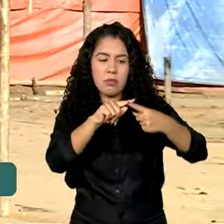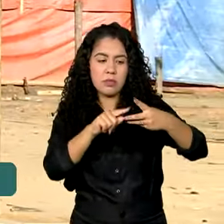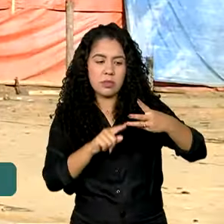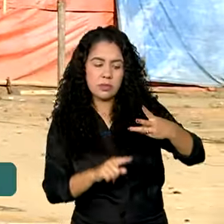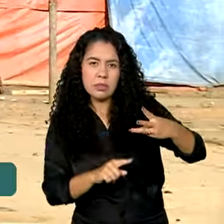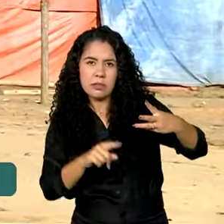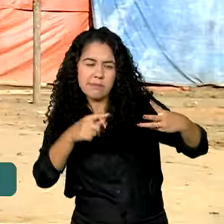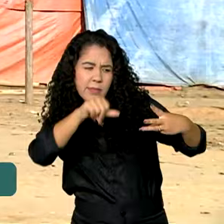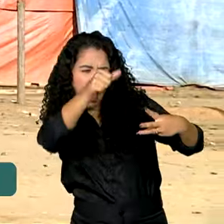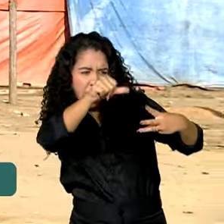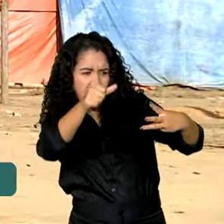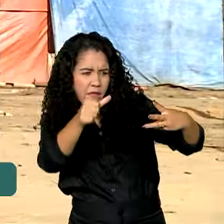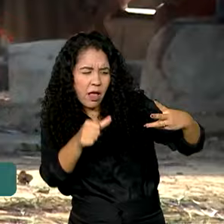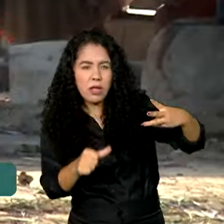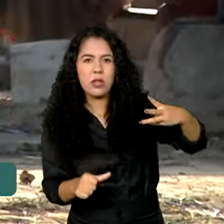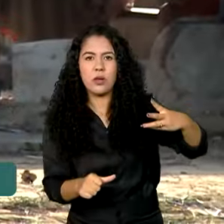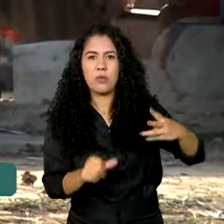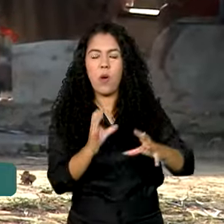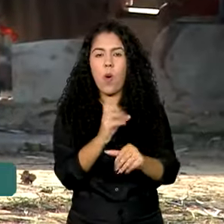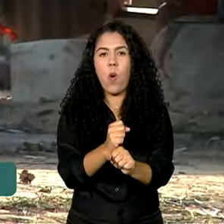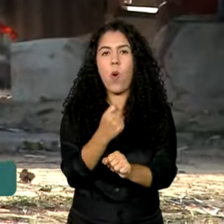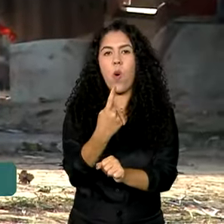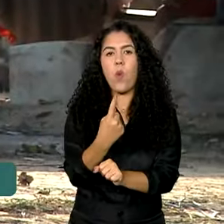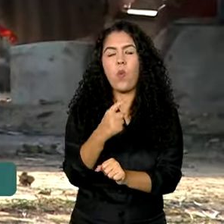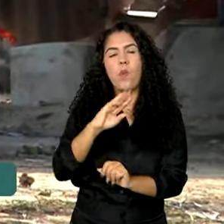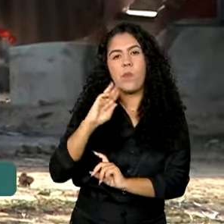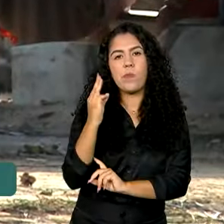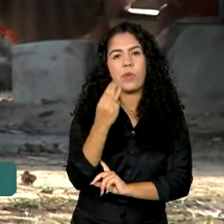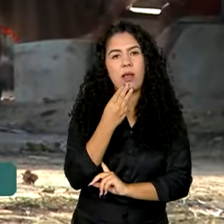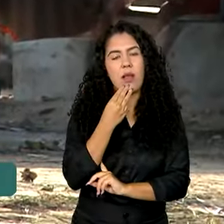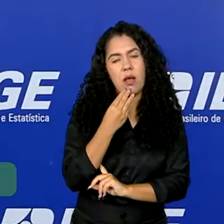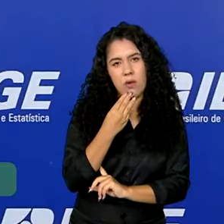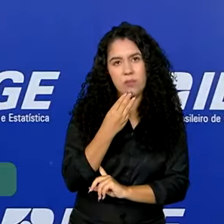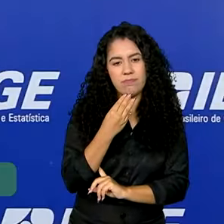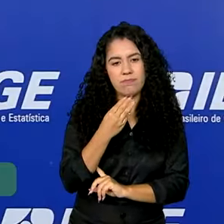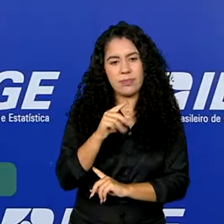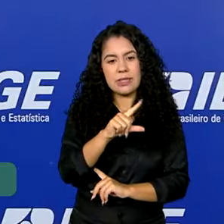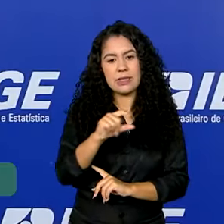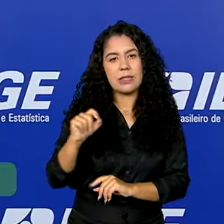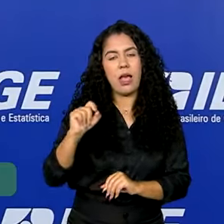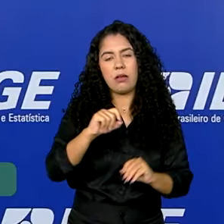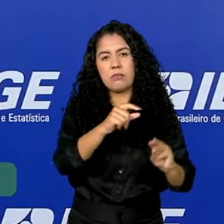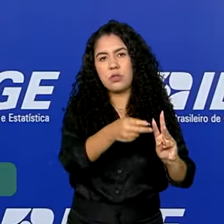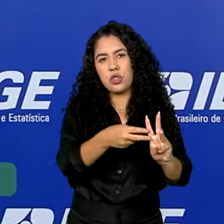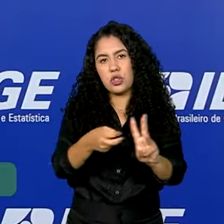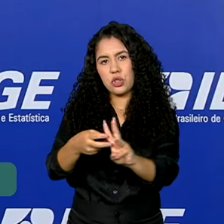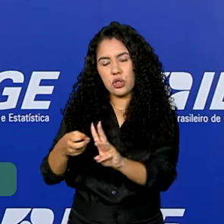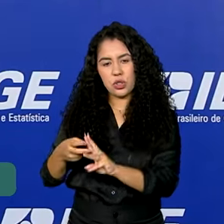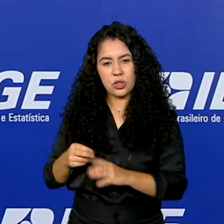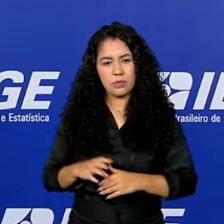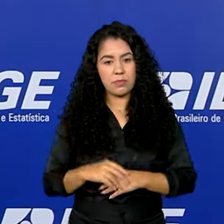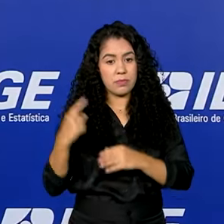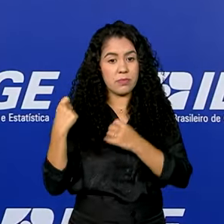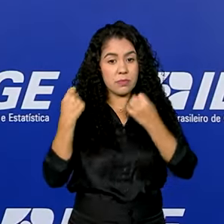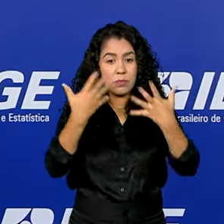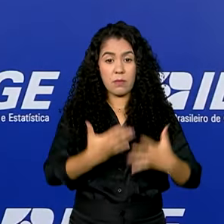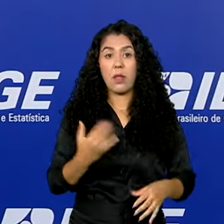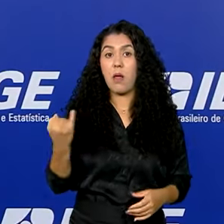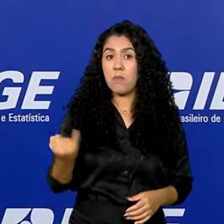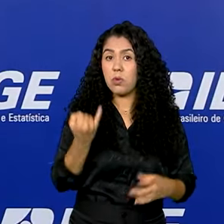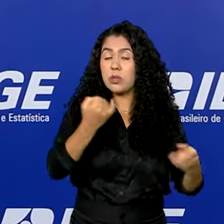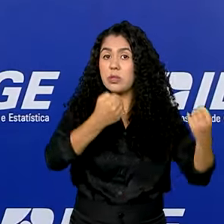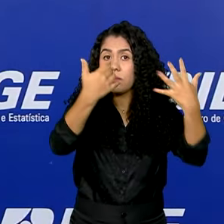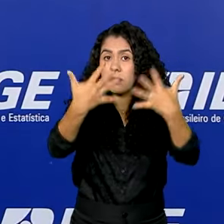avaliados chegou a 1 milhão e 100 mil indígenas. É importante salientar que, quando a gente está falando da população